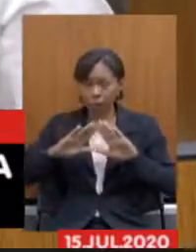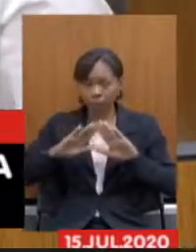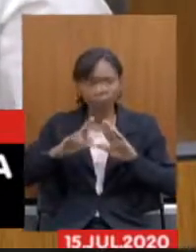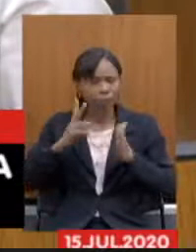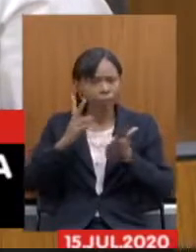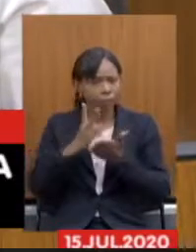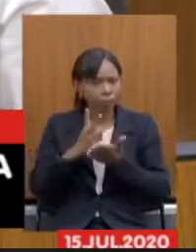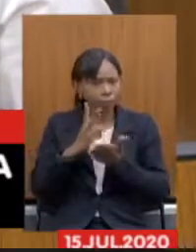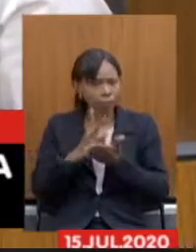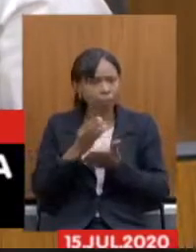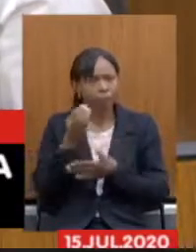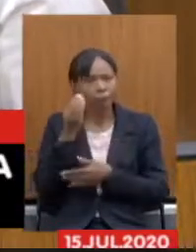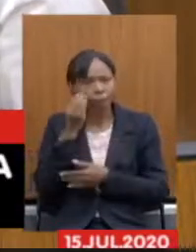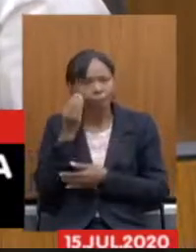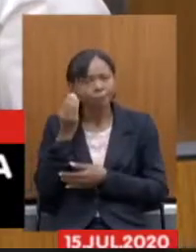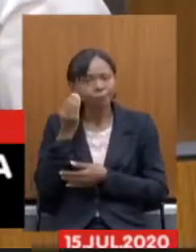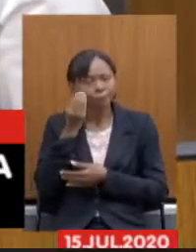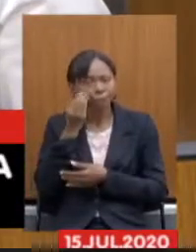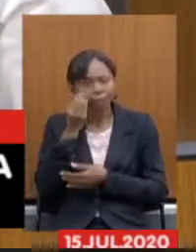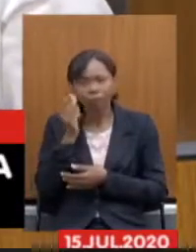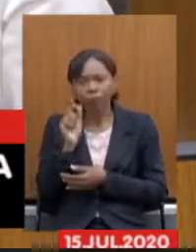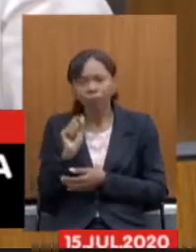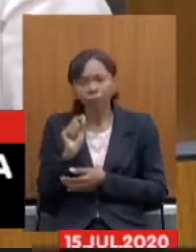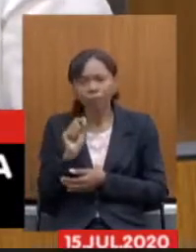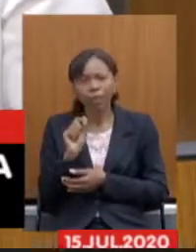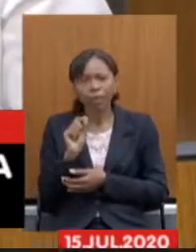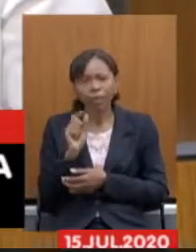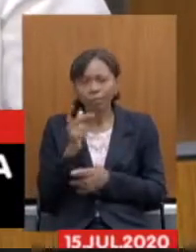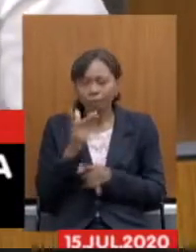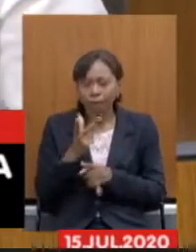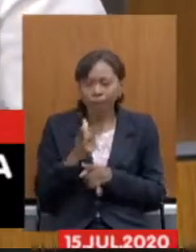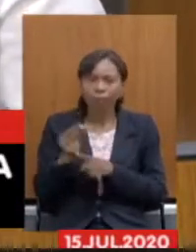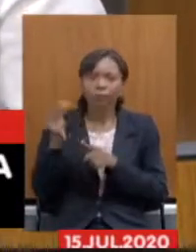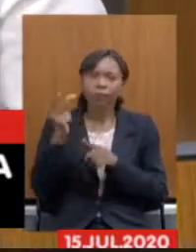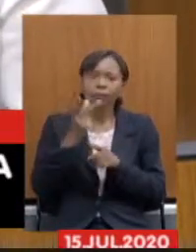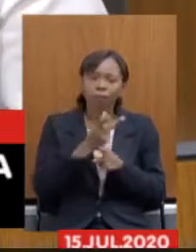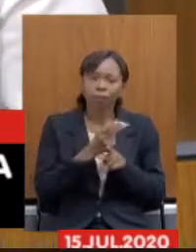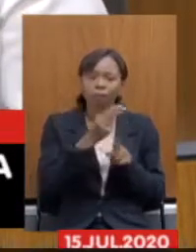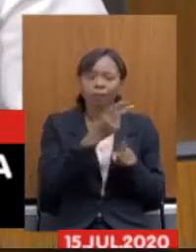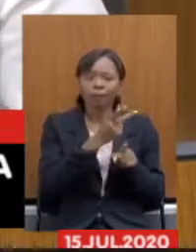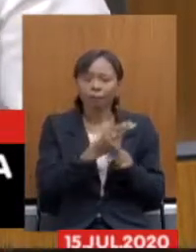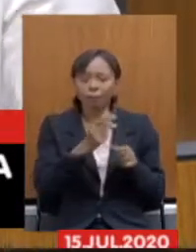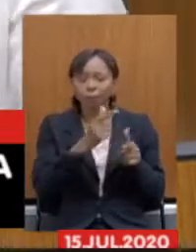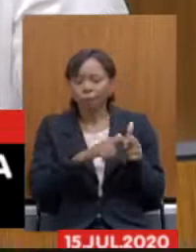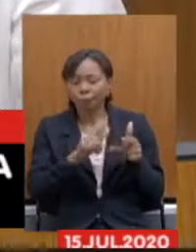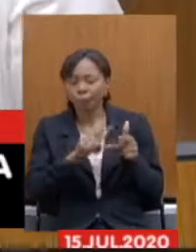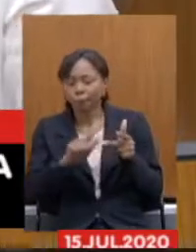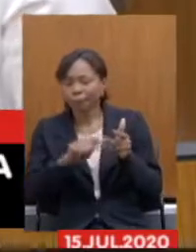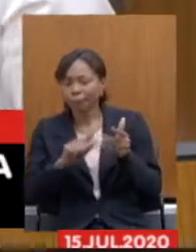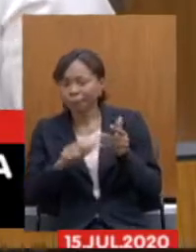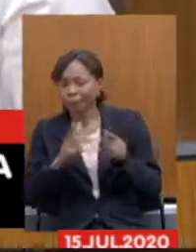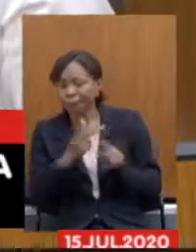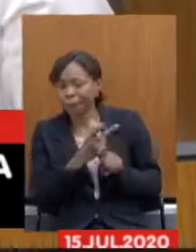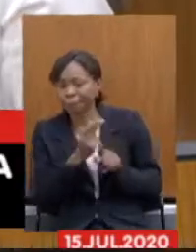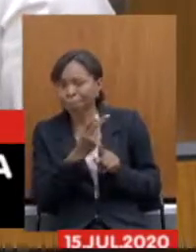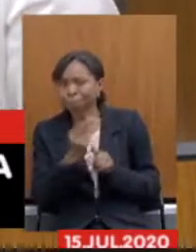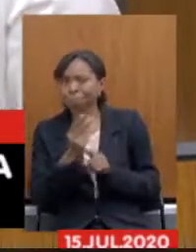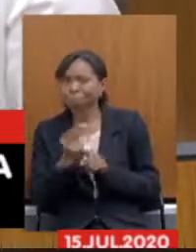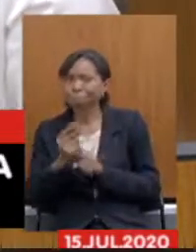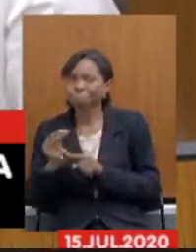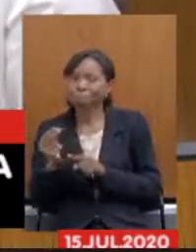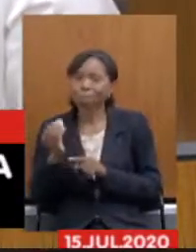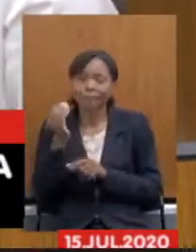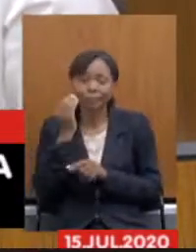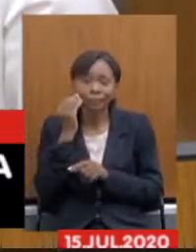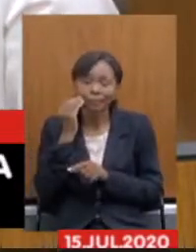tentamos fazer isso sempre tentamos vencer todo tipo de obstáculo e problema para que o parlamento aconteça para que as